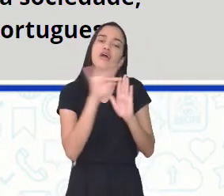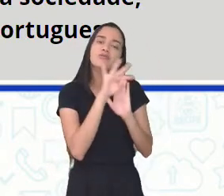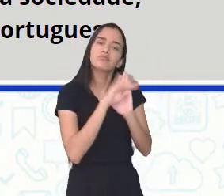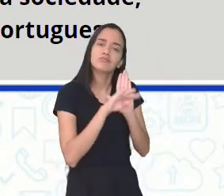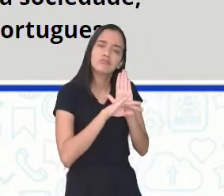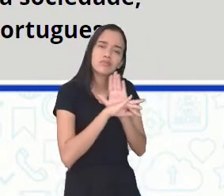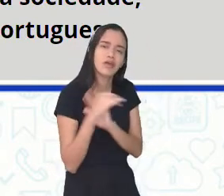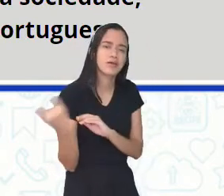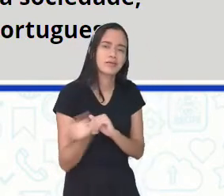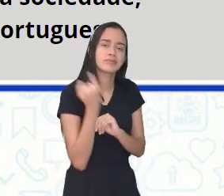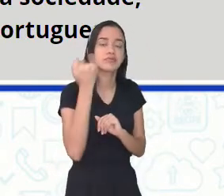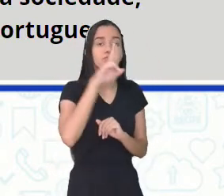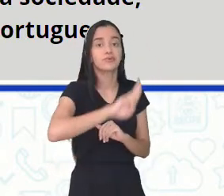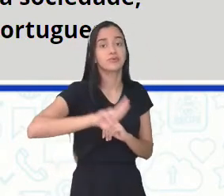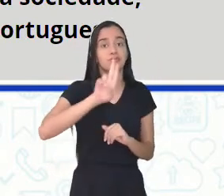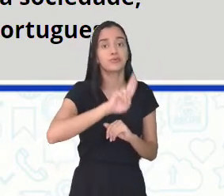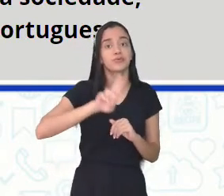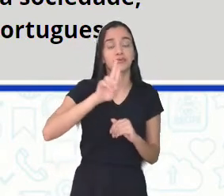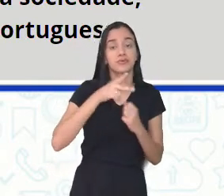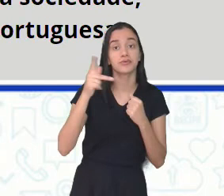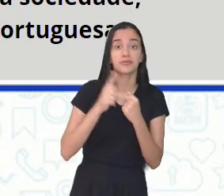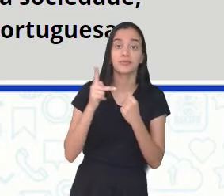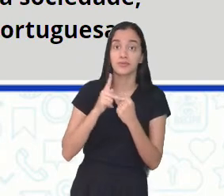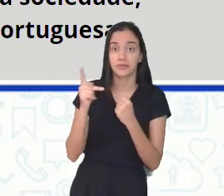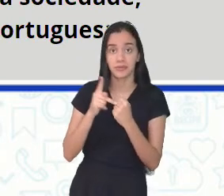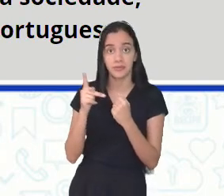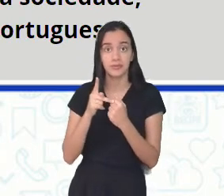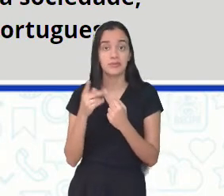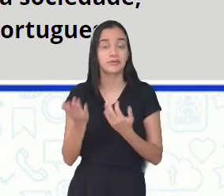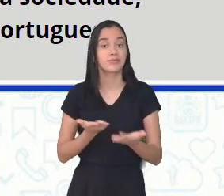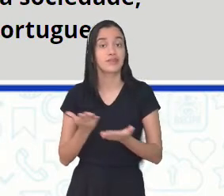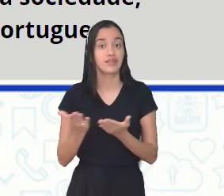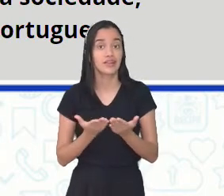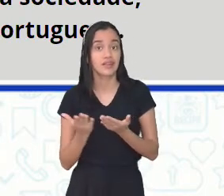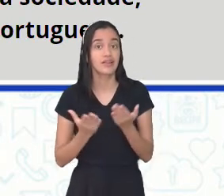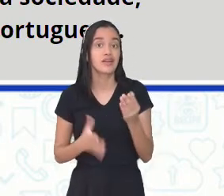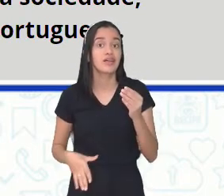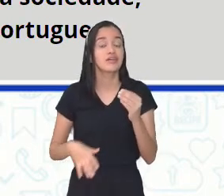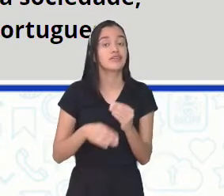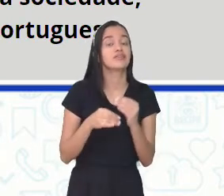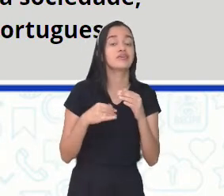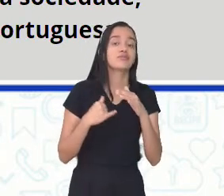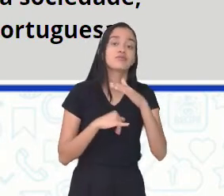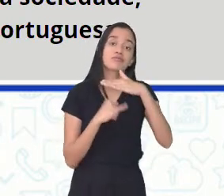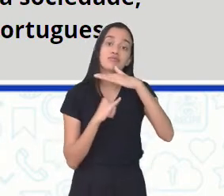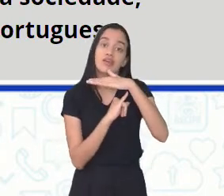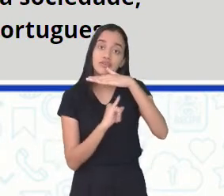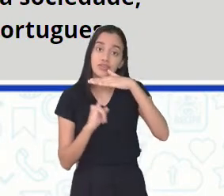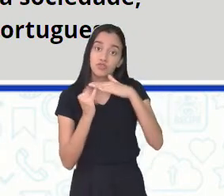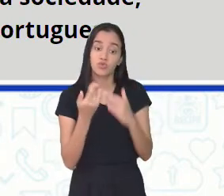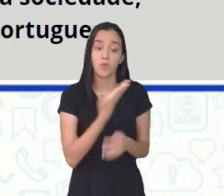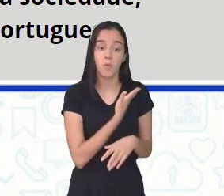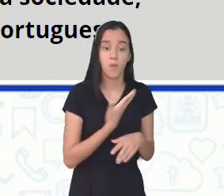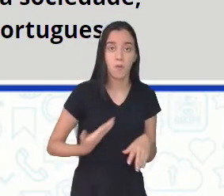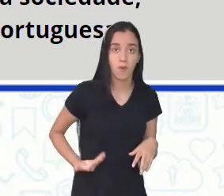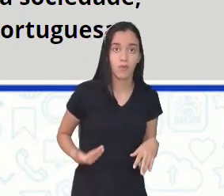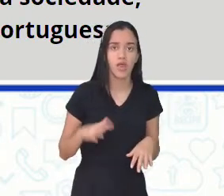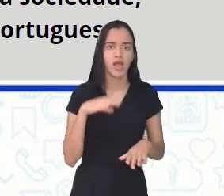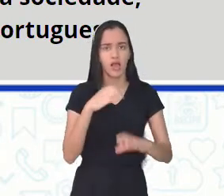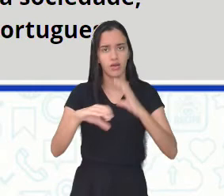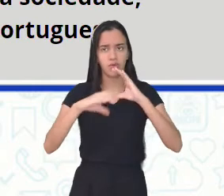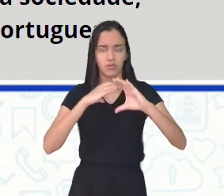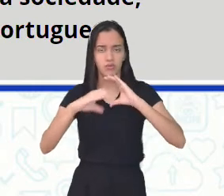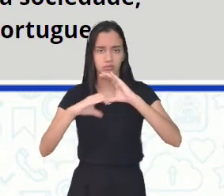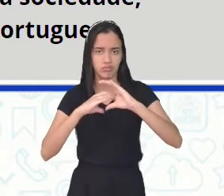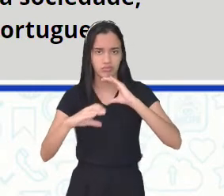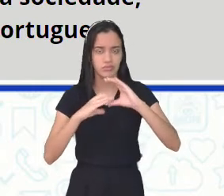importância do uso dos pronomes de tratamento dentro das instituições públicas. A comunicação